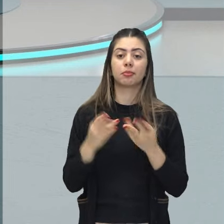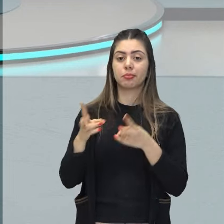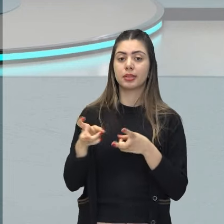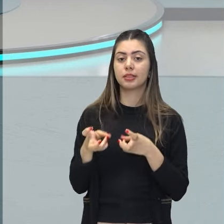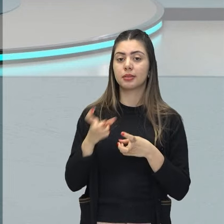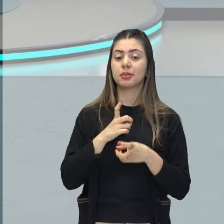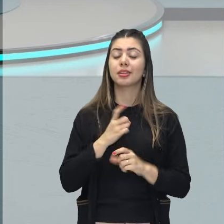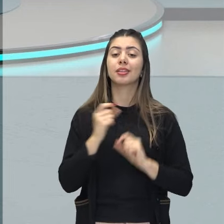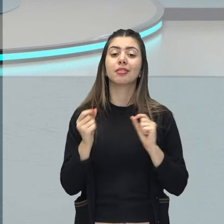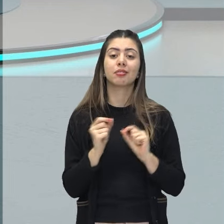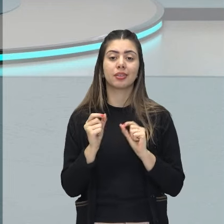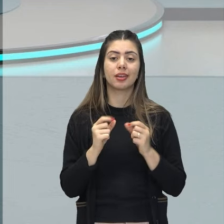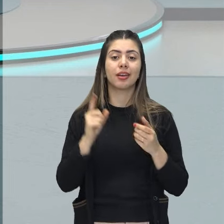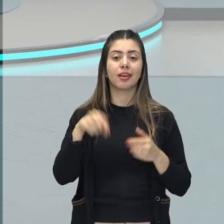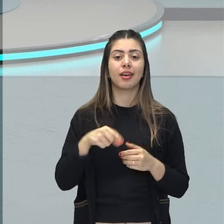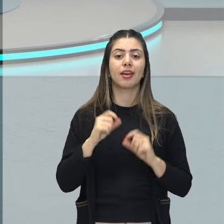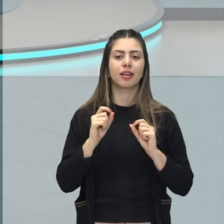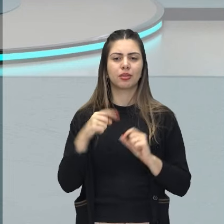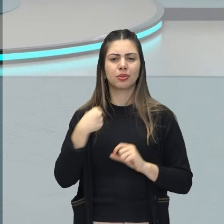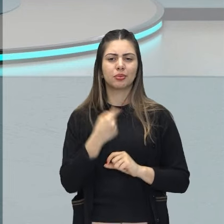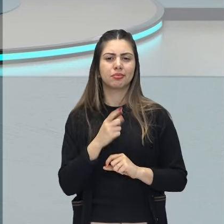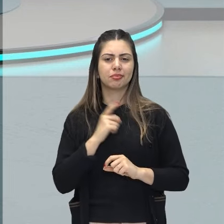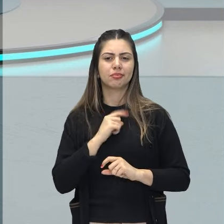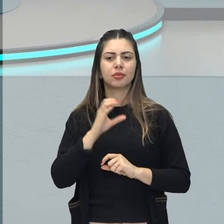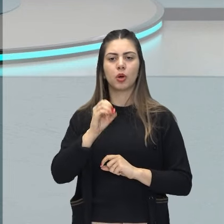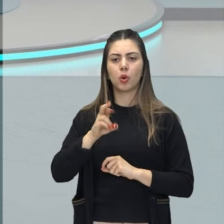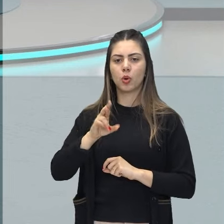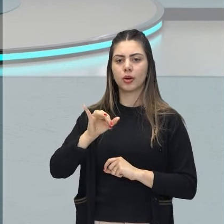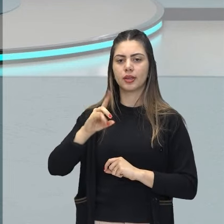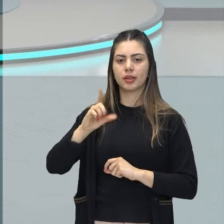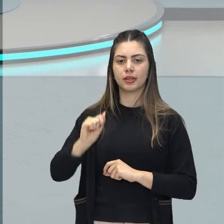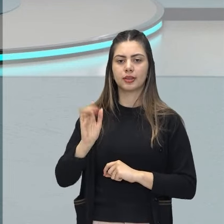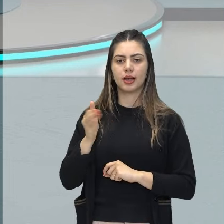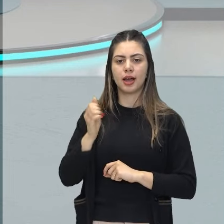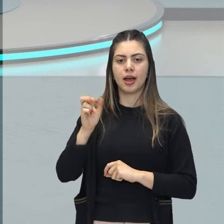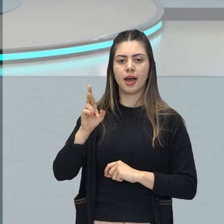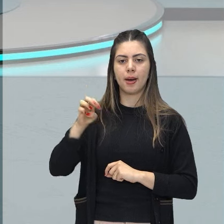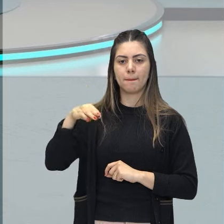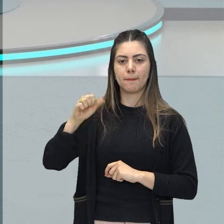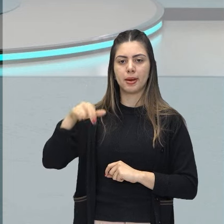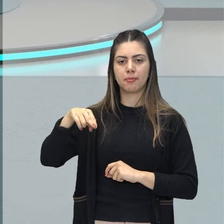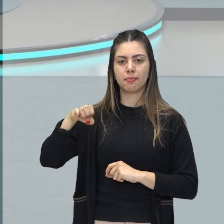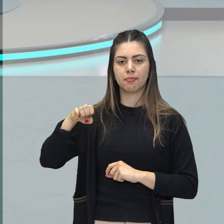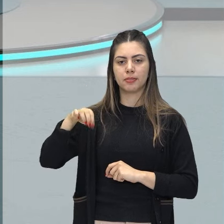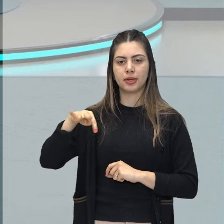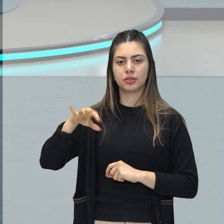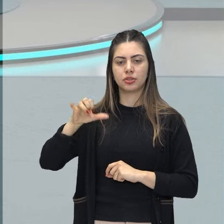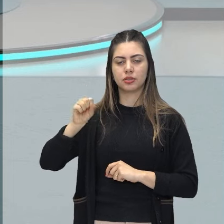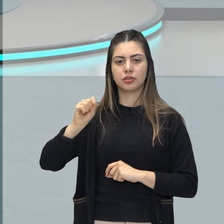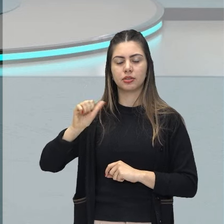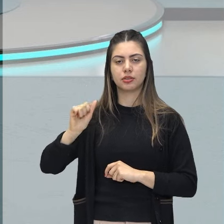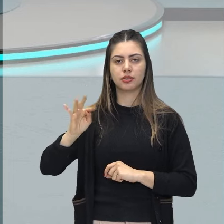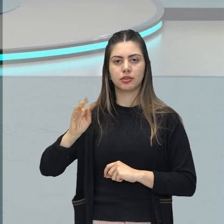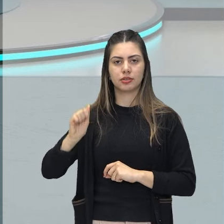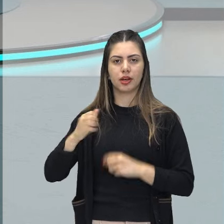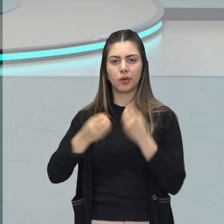ter aqui exatamente a corrida armamentista dessas nações, aumentando o seu poderio bélico, armas, desenvolvendo mais